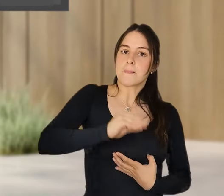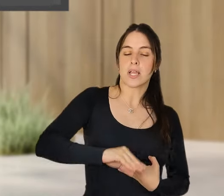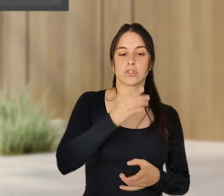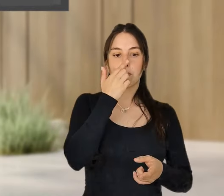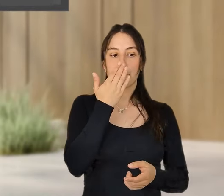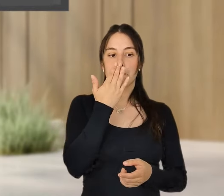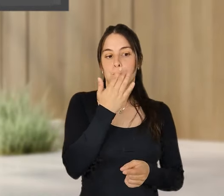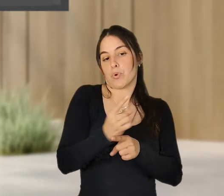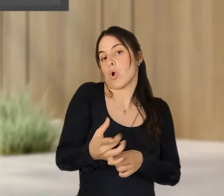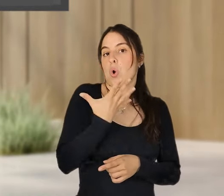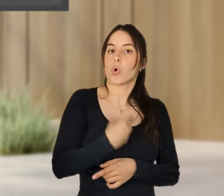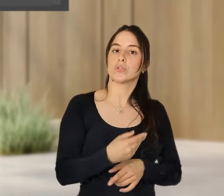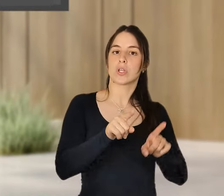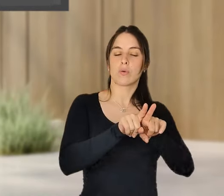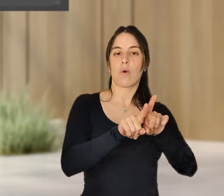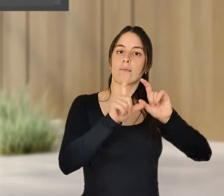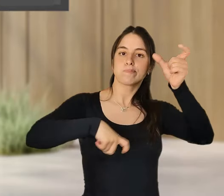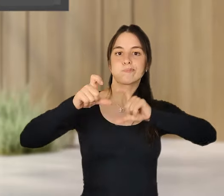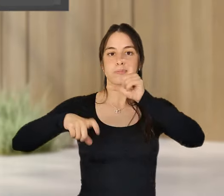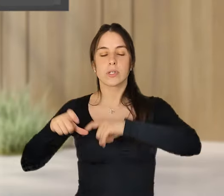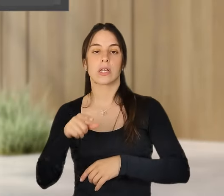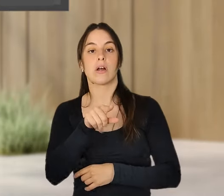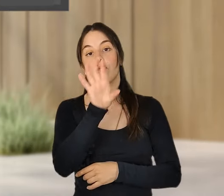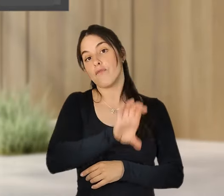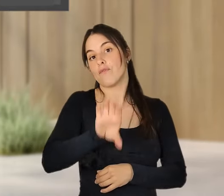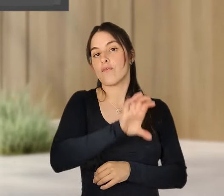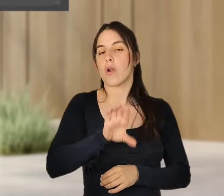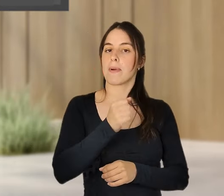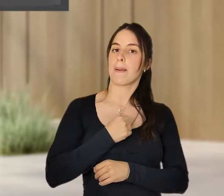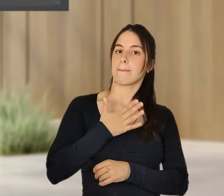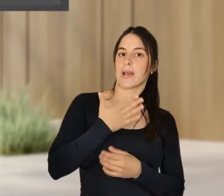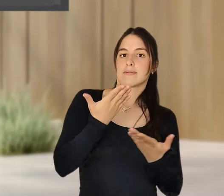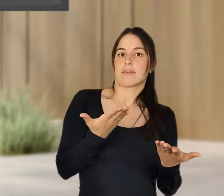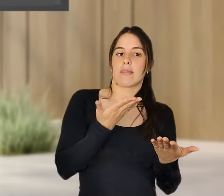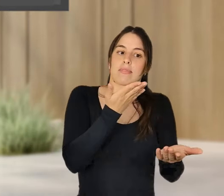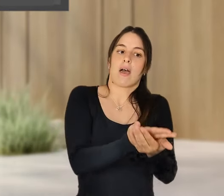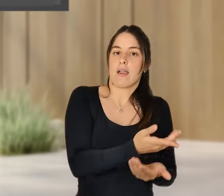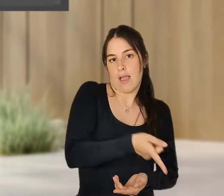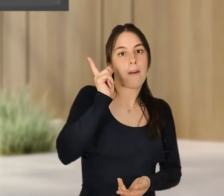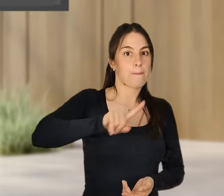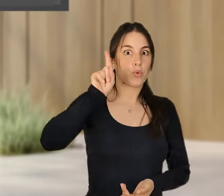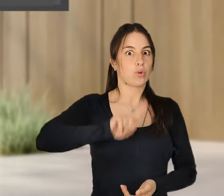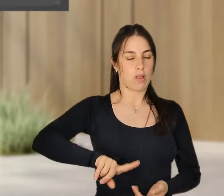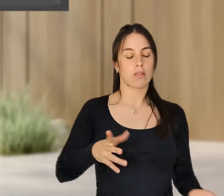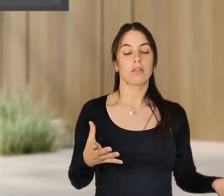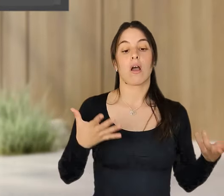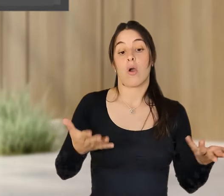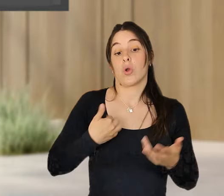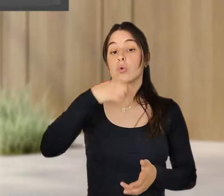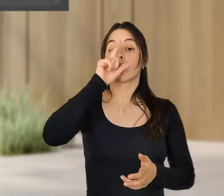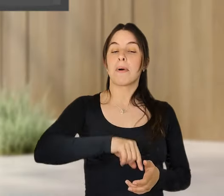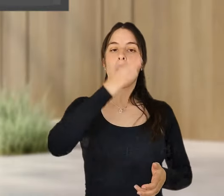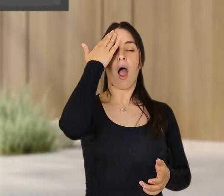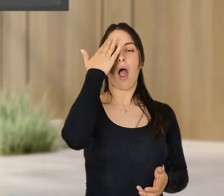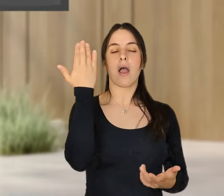e, portanto, é uma forma que as empresas têm, que é muito importante. Agora, eu acho que é muito importante